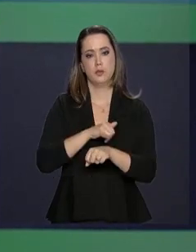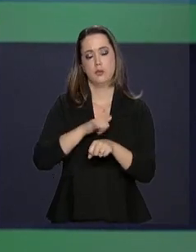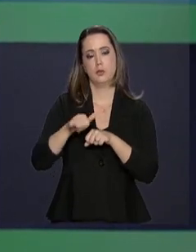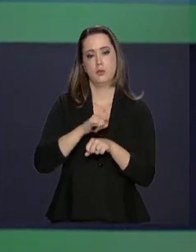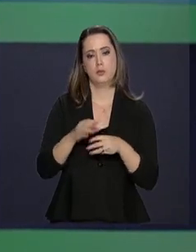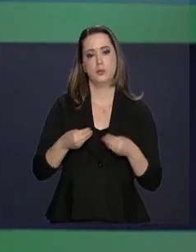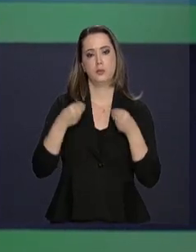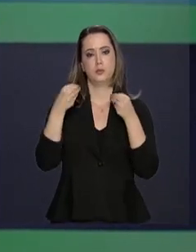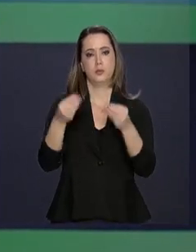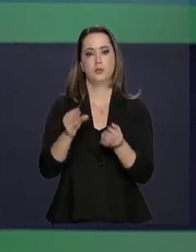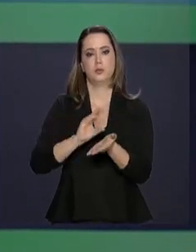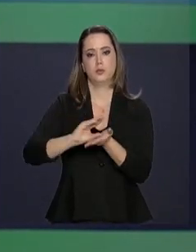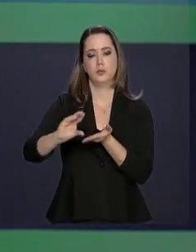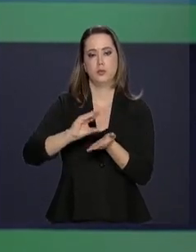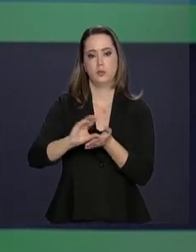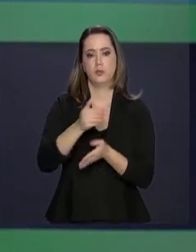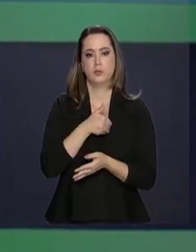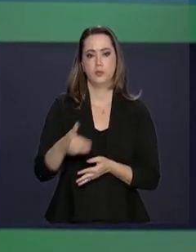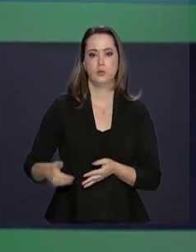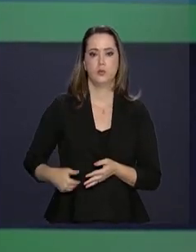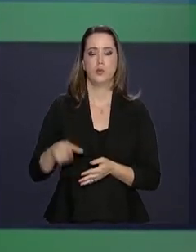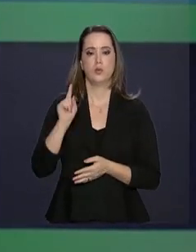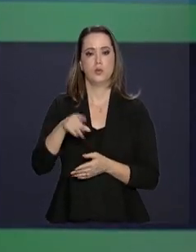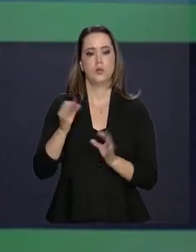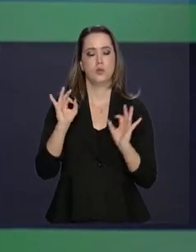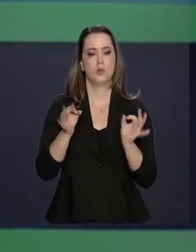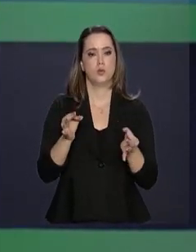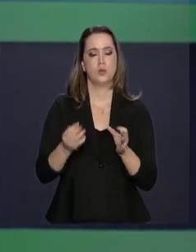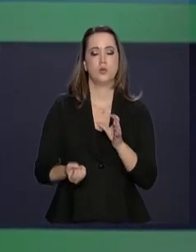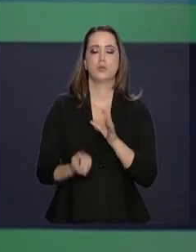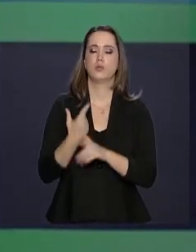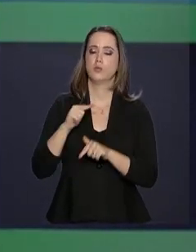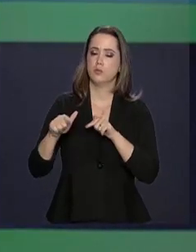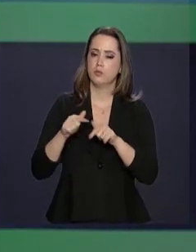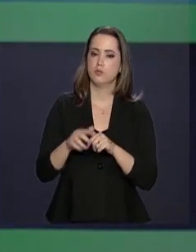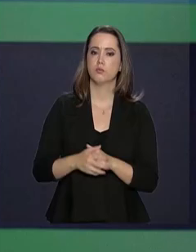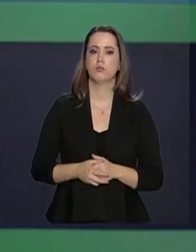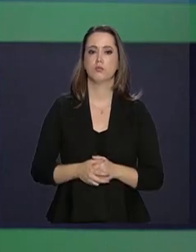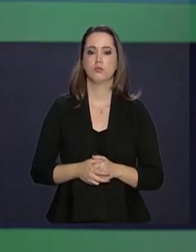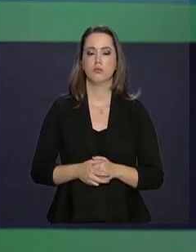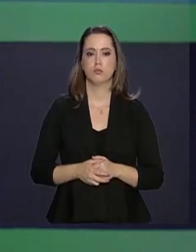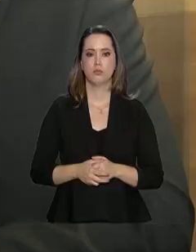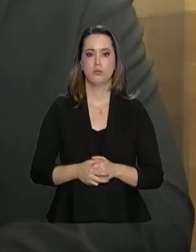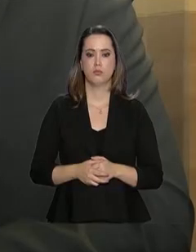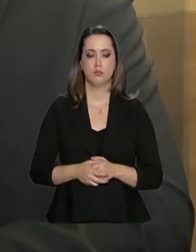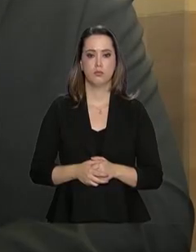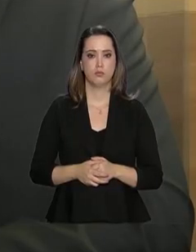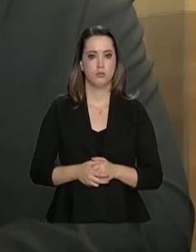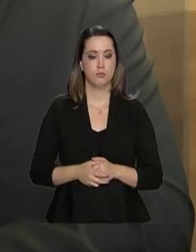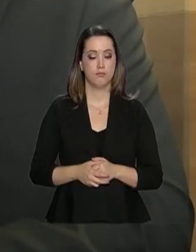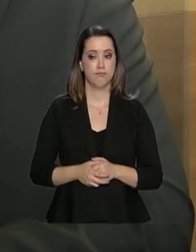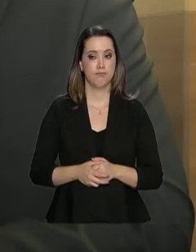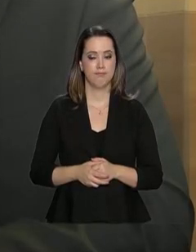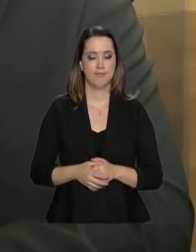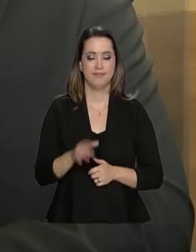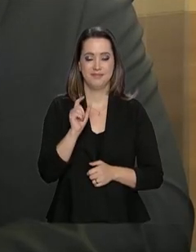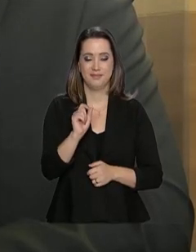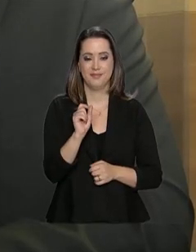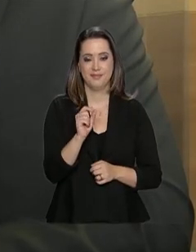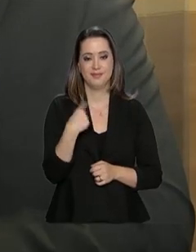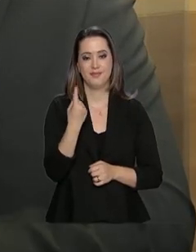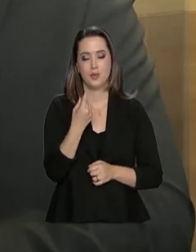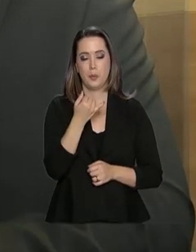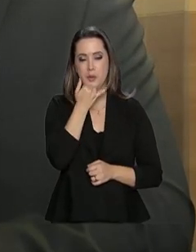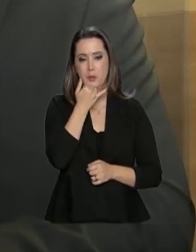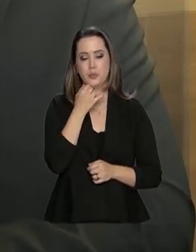forma estratégica para garantir que os recursos públicos sejam corretamente empregados. A gente precisa